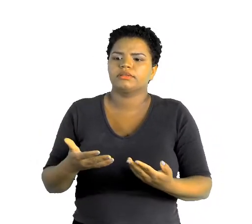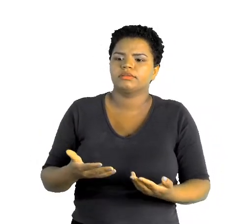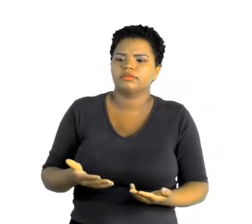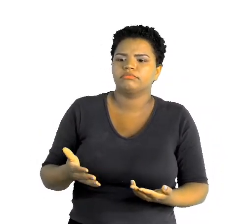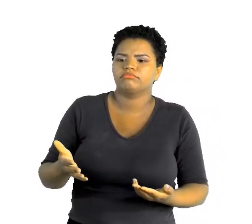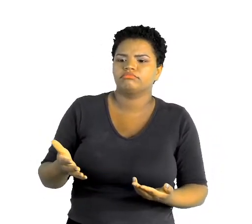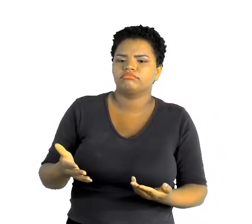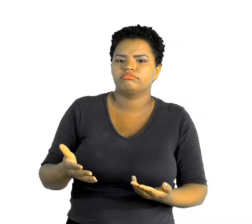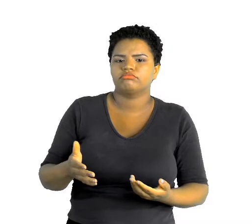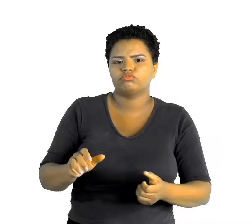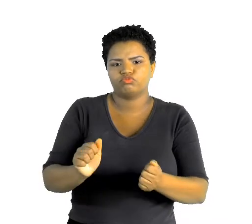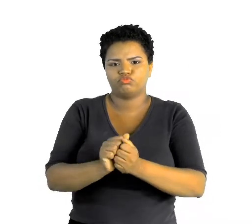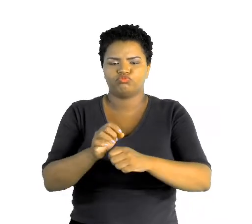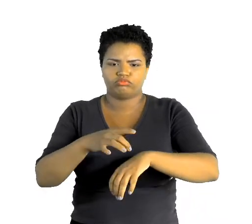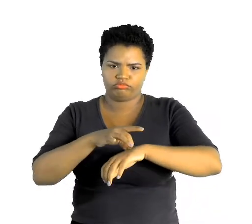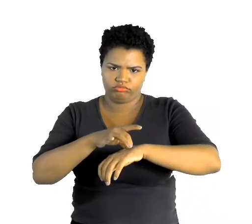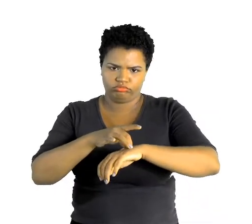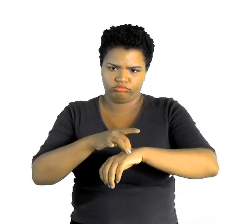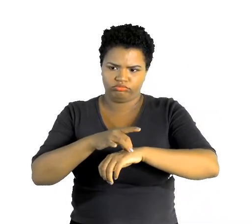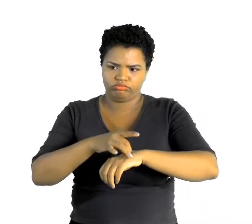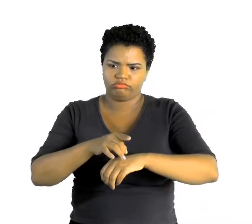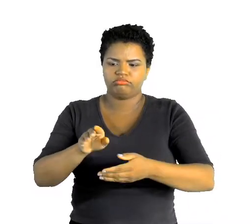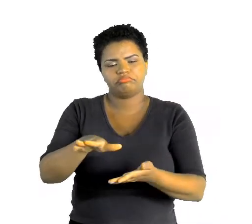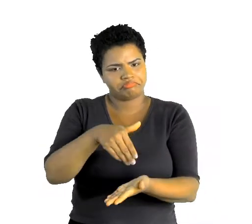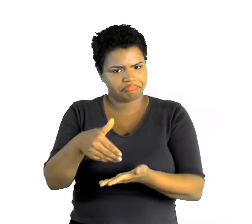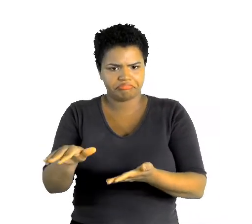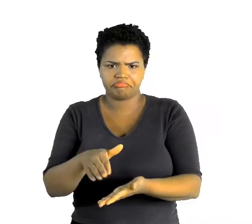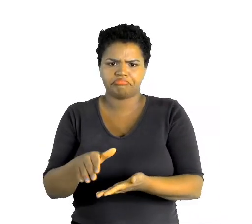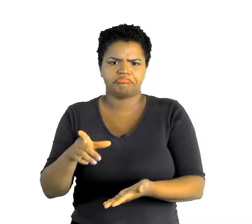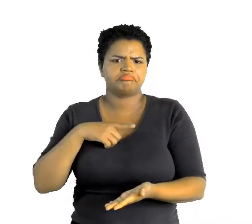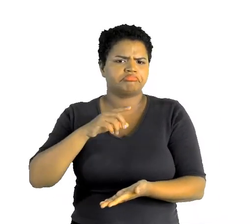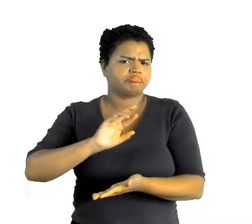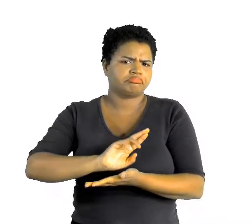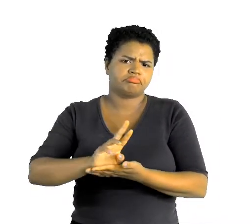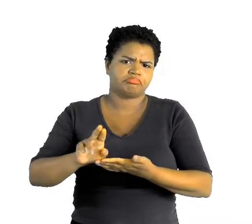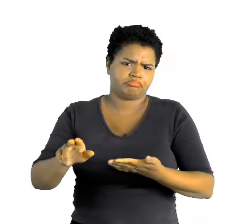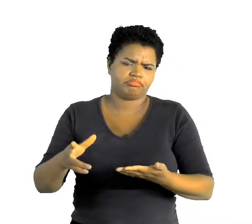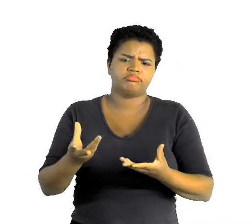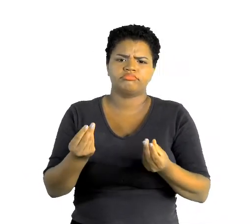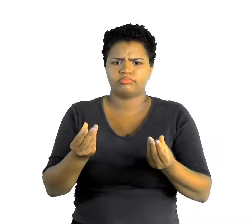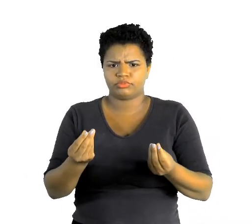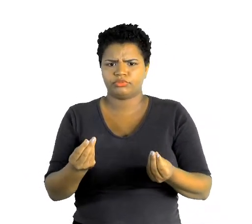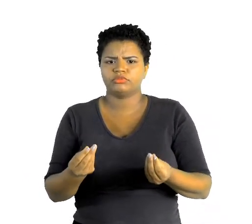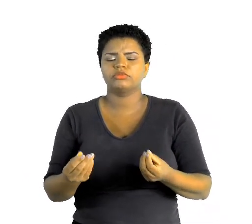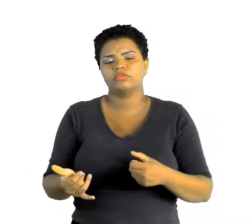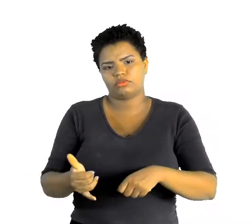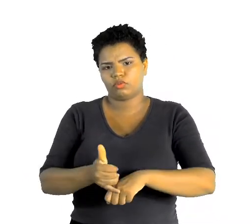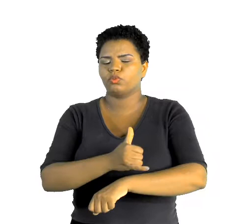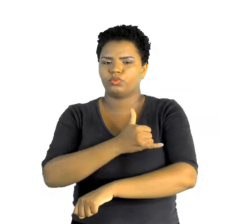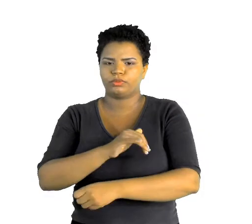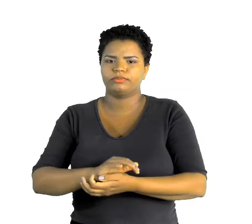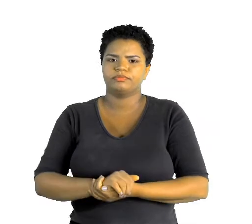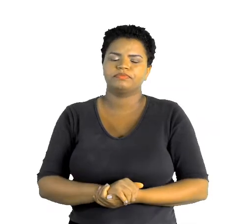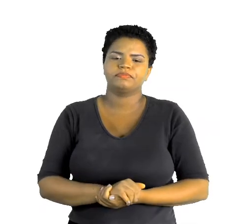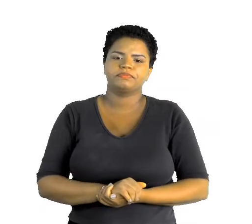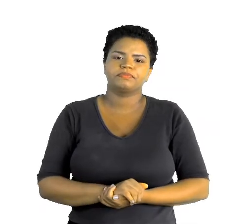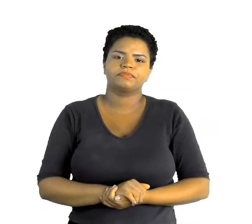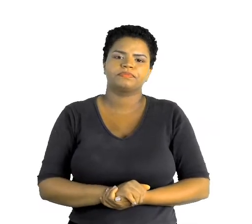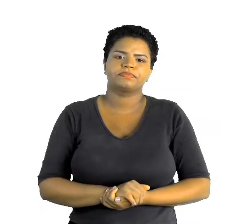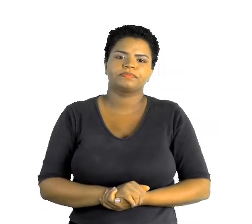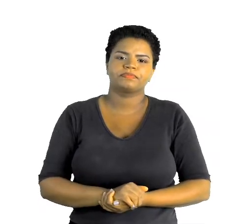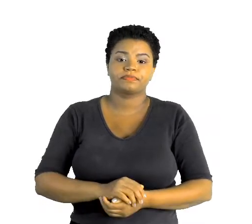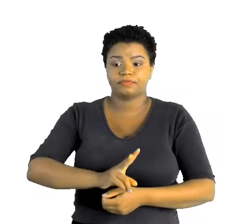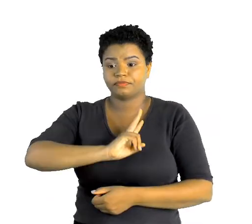animais junto com a carne, e as margarinas, enfim, tem outros alimentos também que têm bastante gordura. As vitaminas,